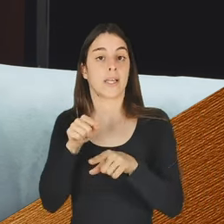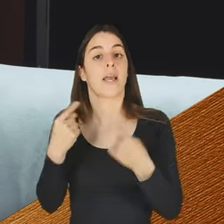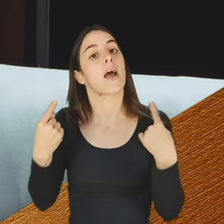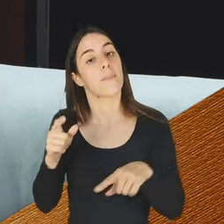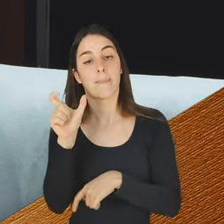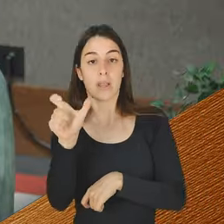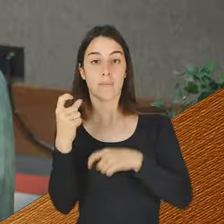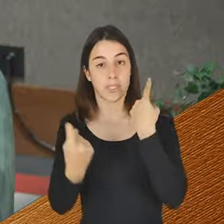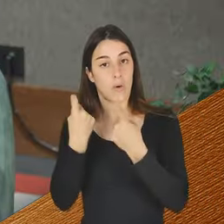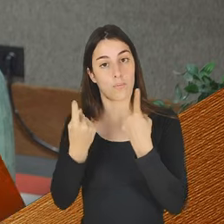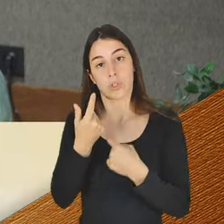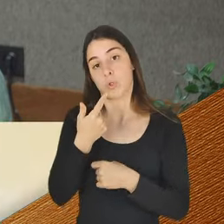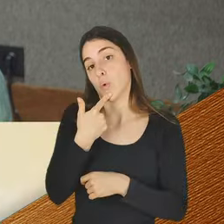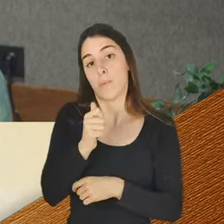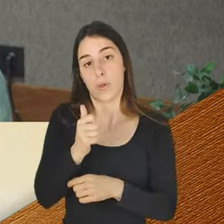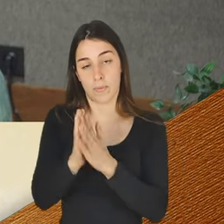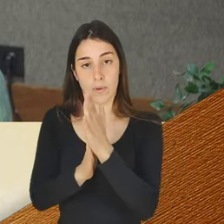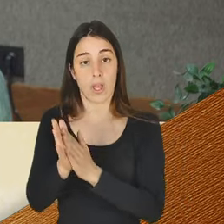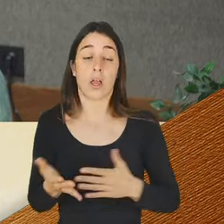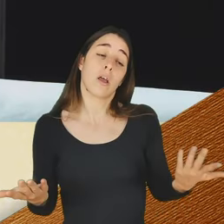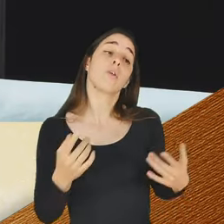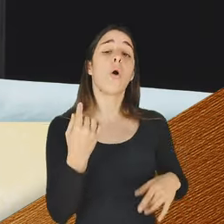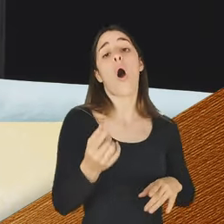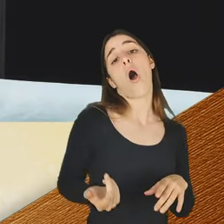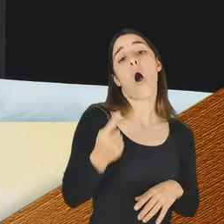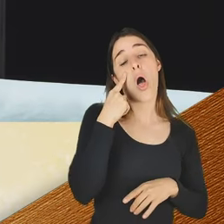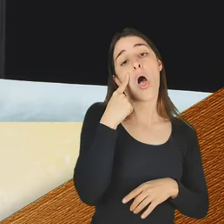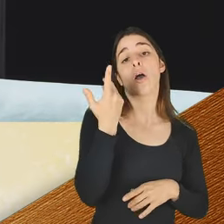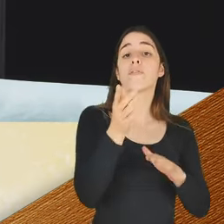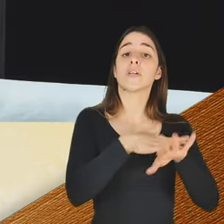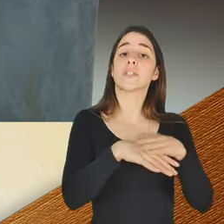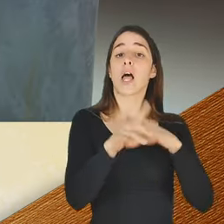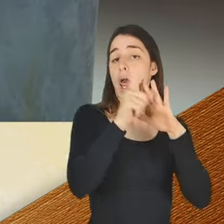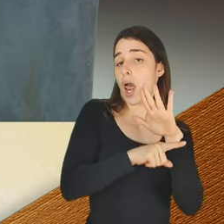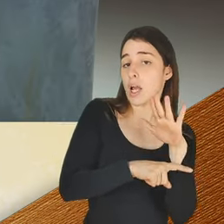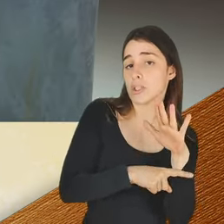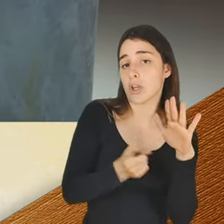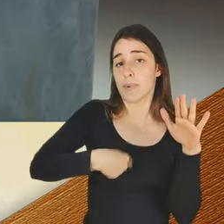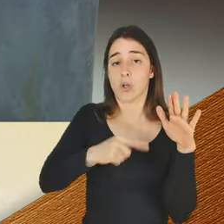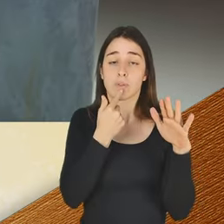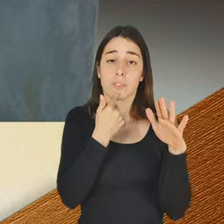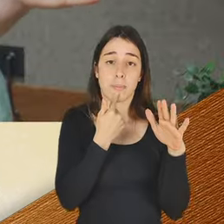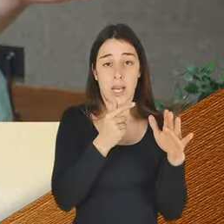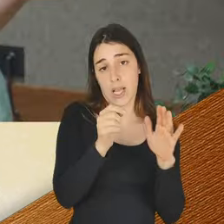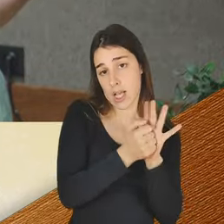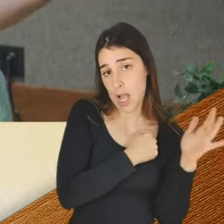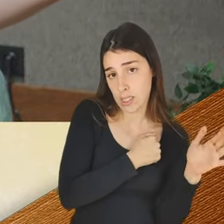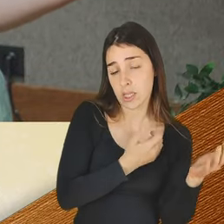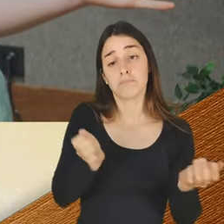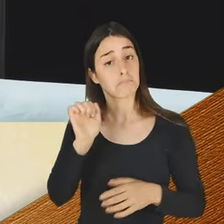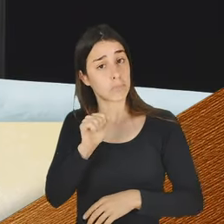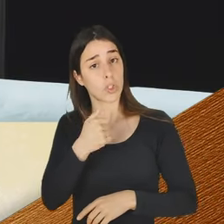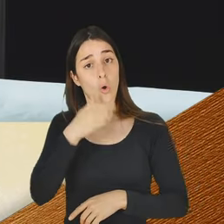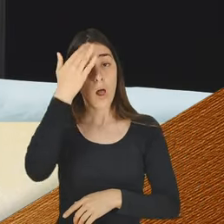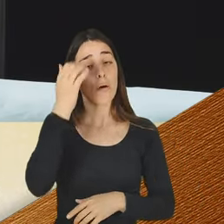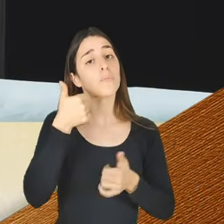ser utilizadas. Eu acho que nós devíamos fazer então uma lista de palavras que não fossem ofensivas, se for mais fácil para perceber lá em casa. Sim, eu acho que se calhar até era uma ótima